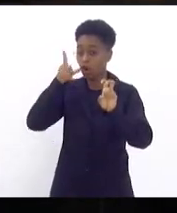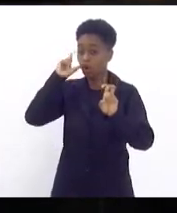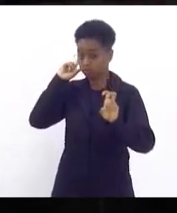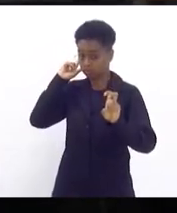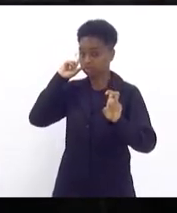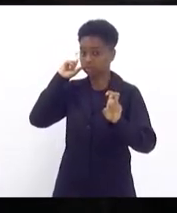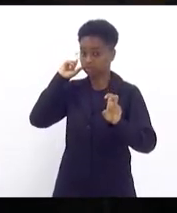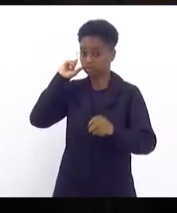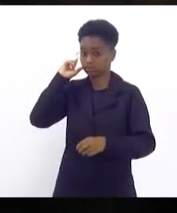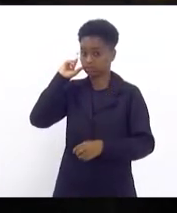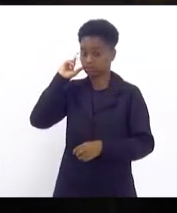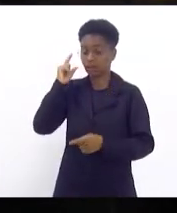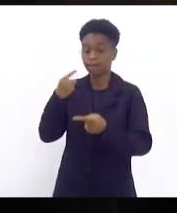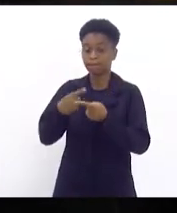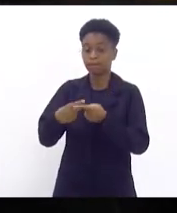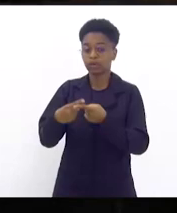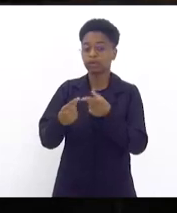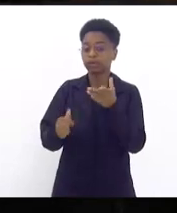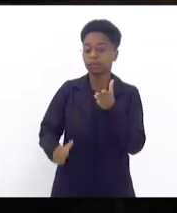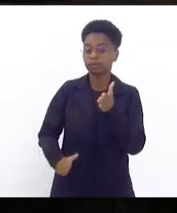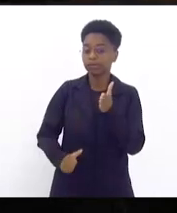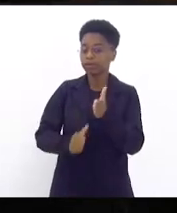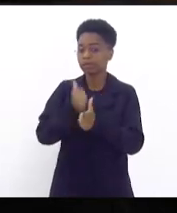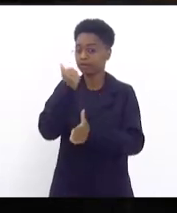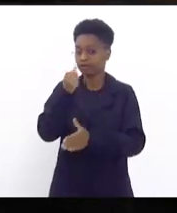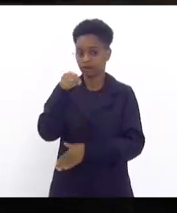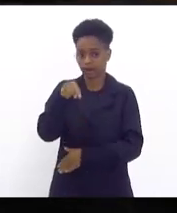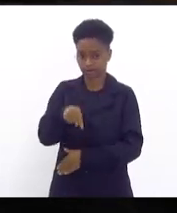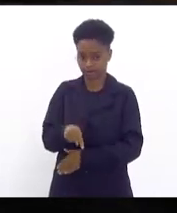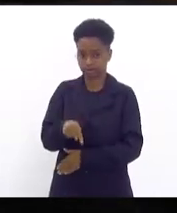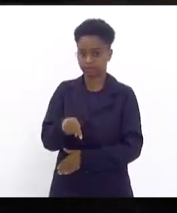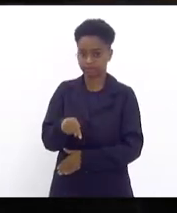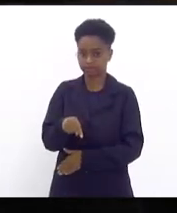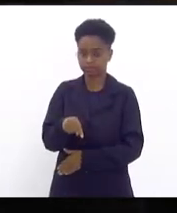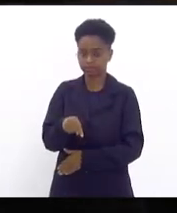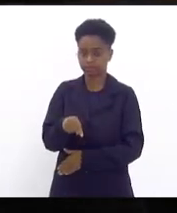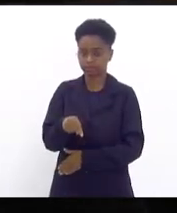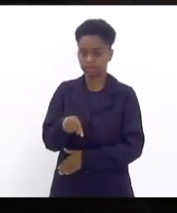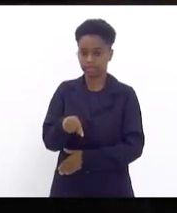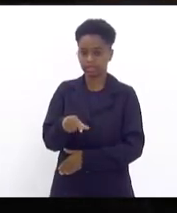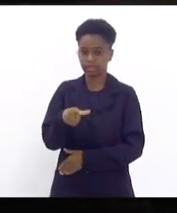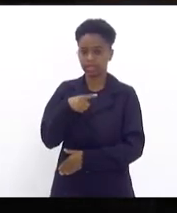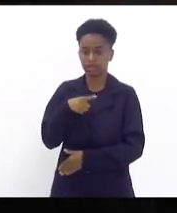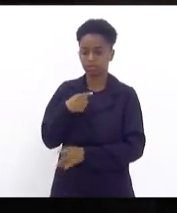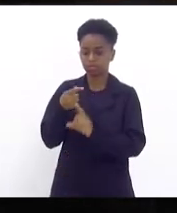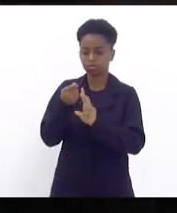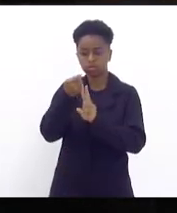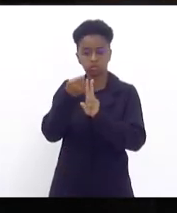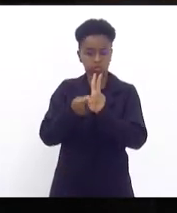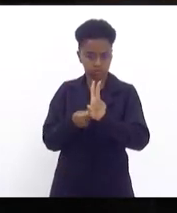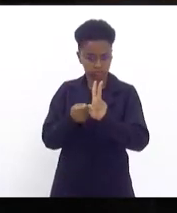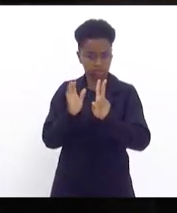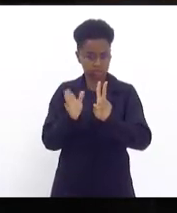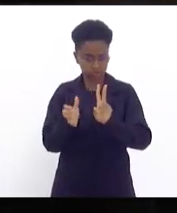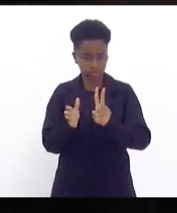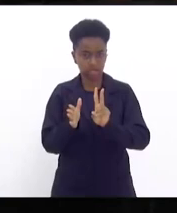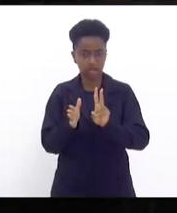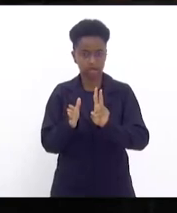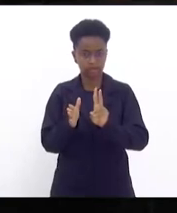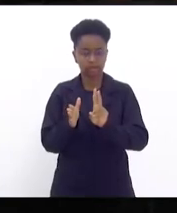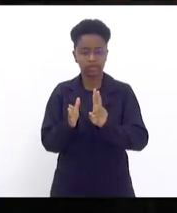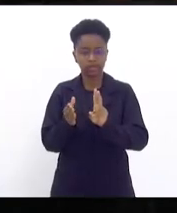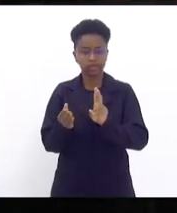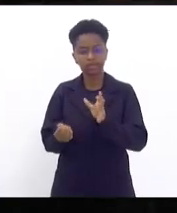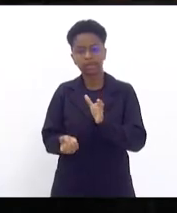quando, pela primeira vez, esse plenário, depois de dois meses da instalação da